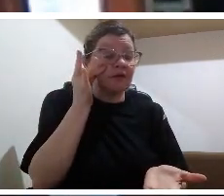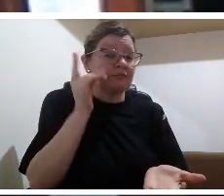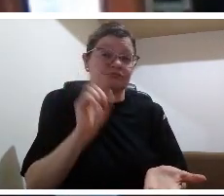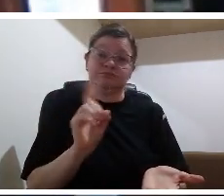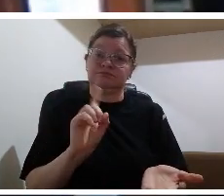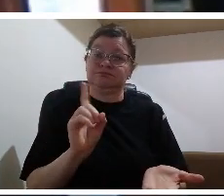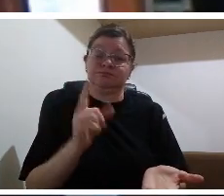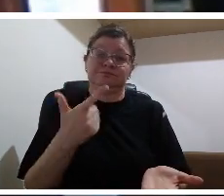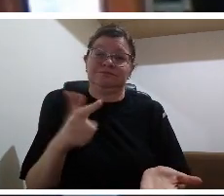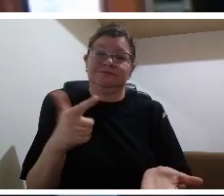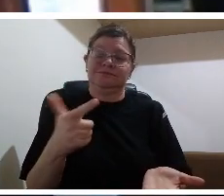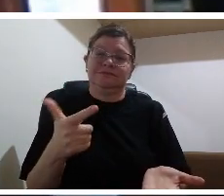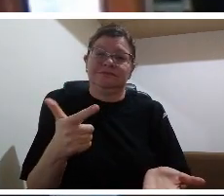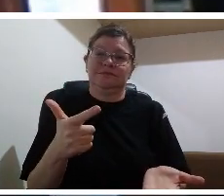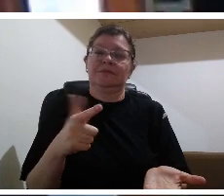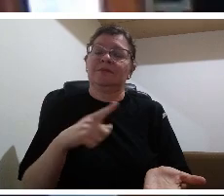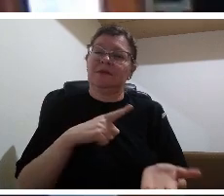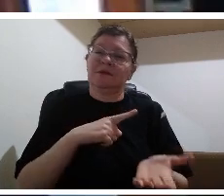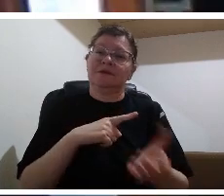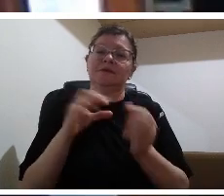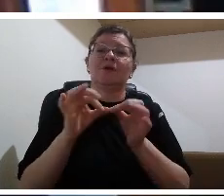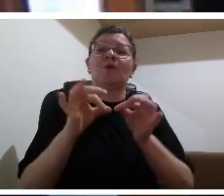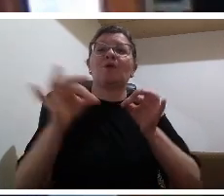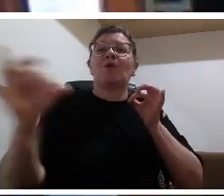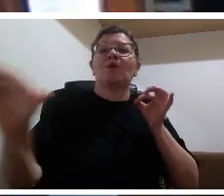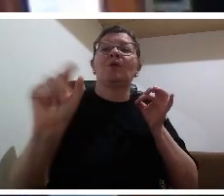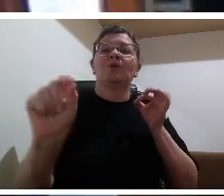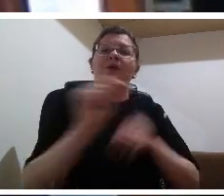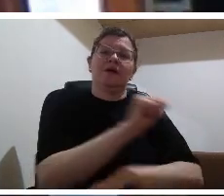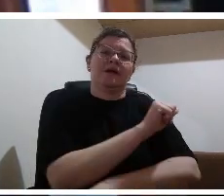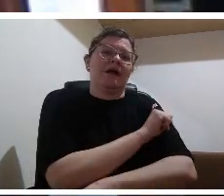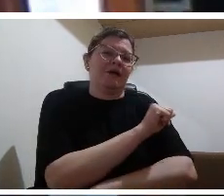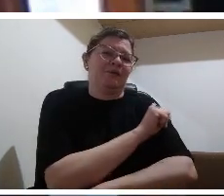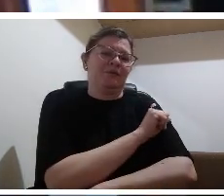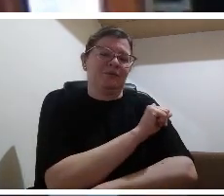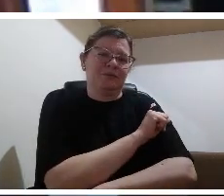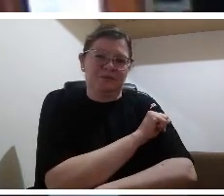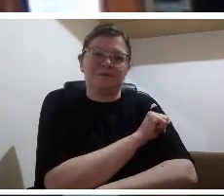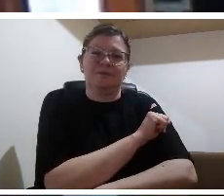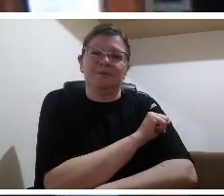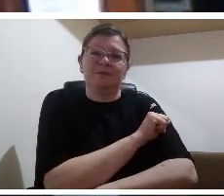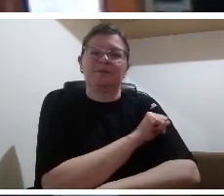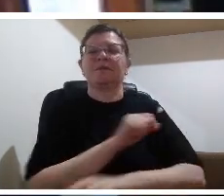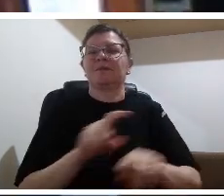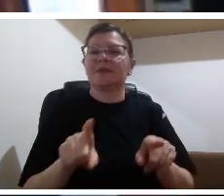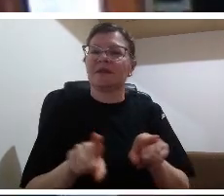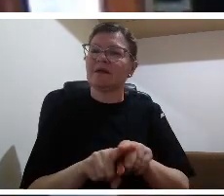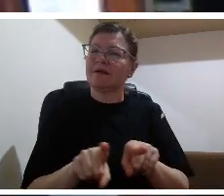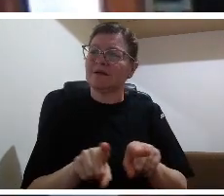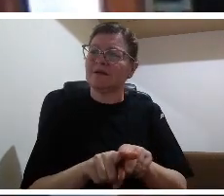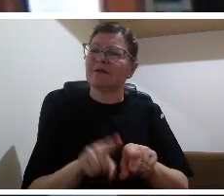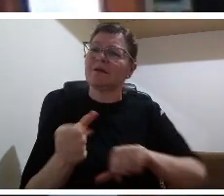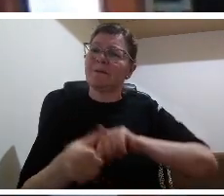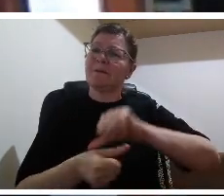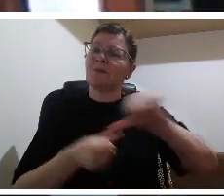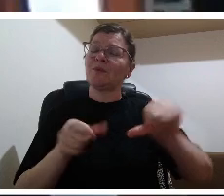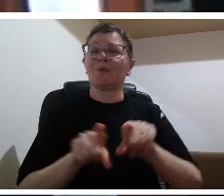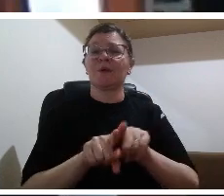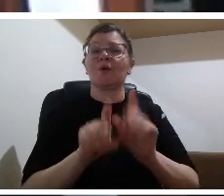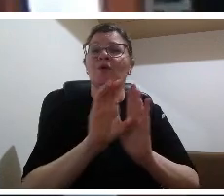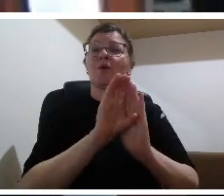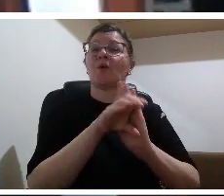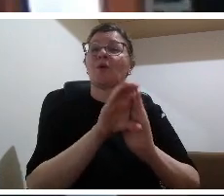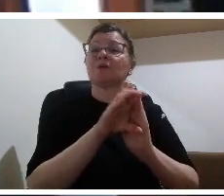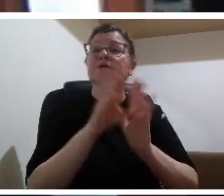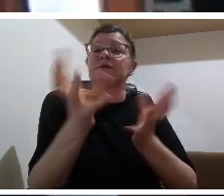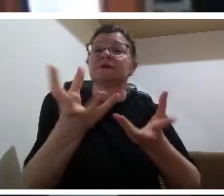muda também a concepção de receber você não está vendo sentindo percebendo o professor você tem a